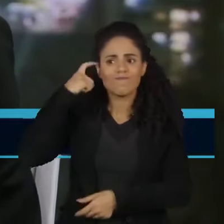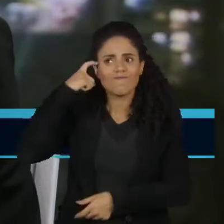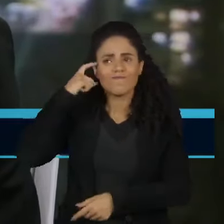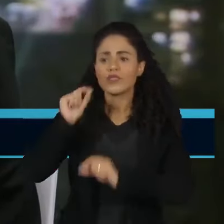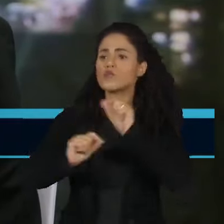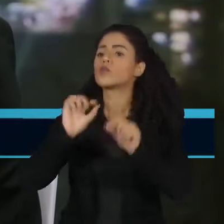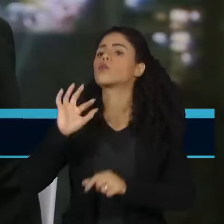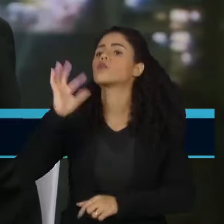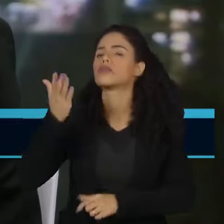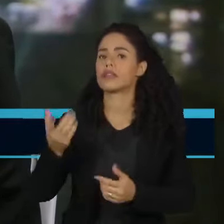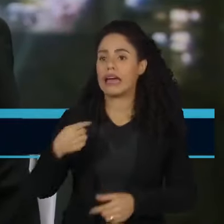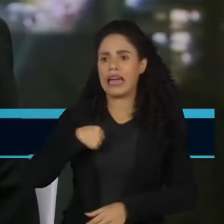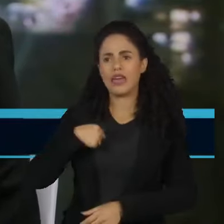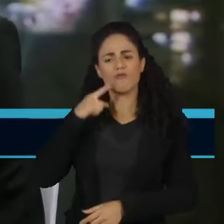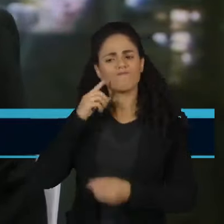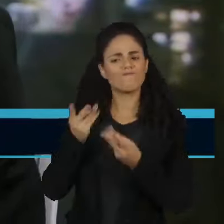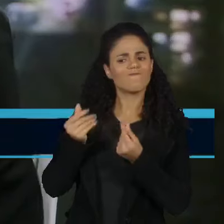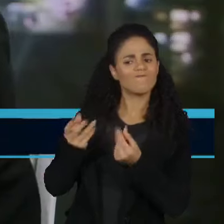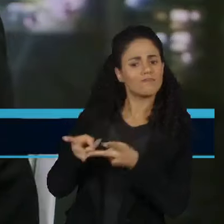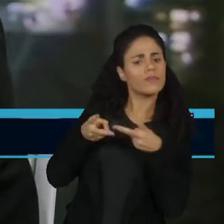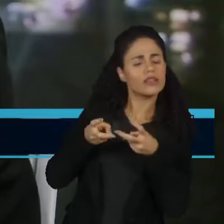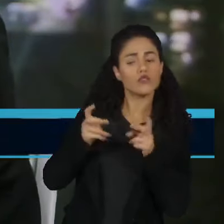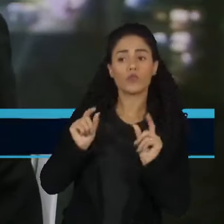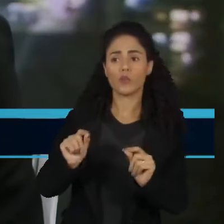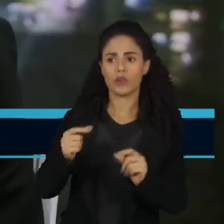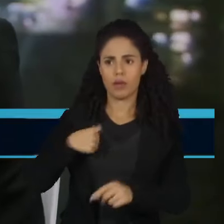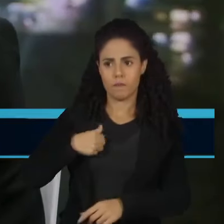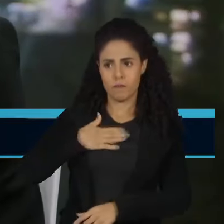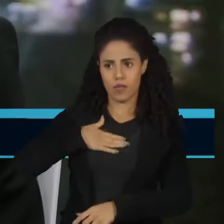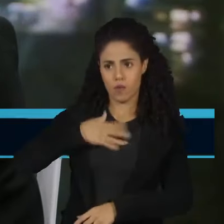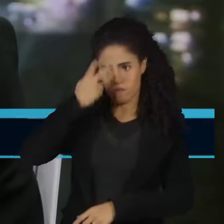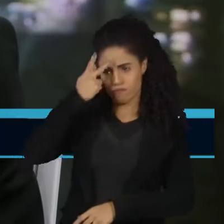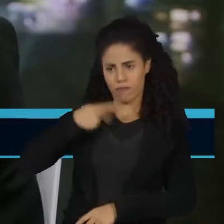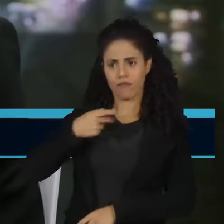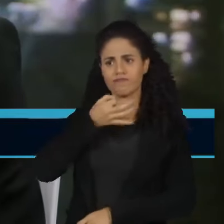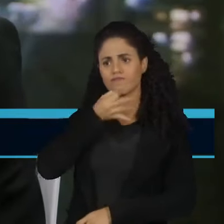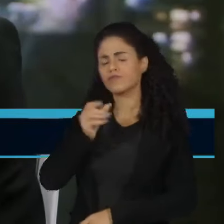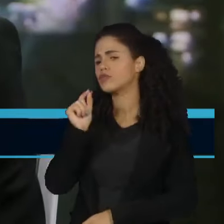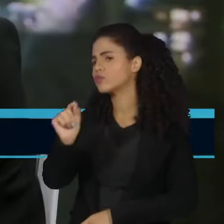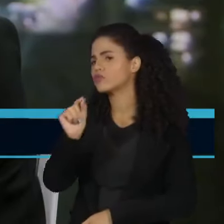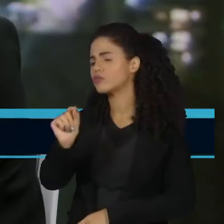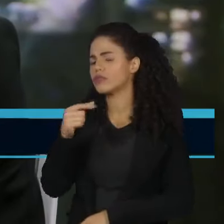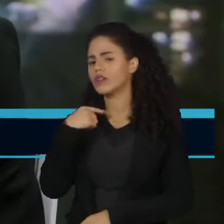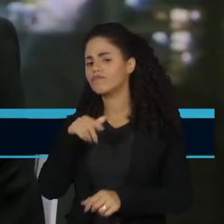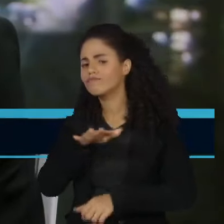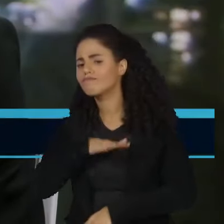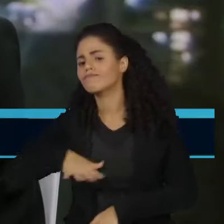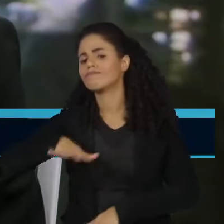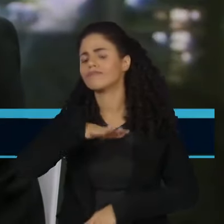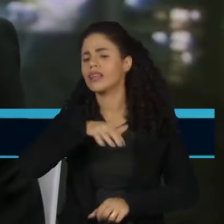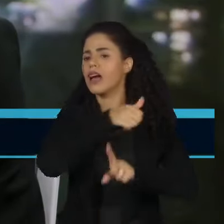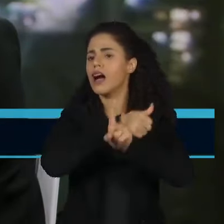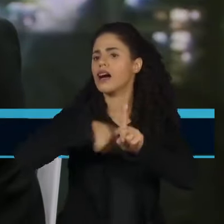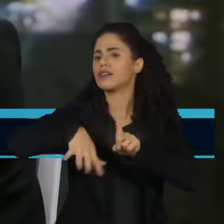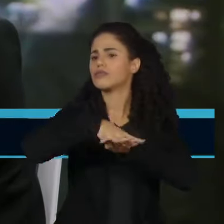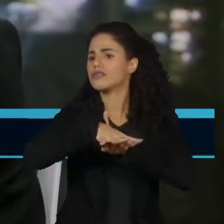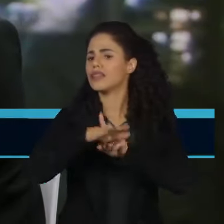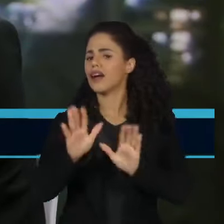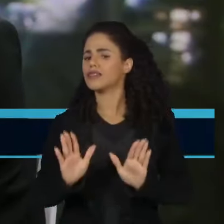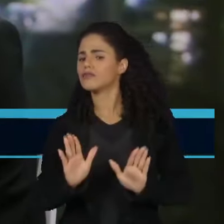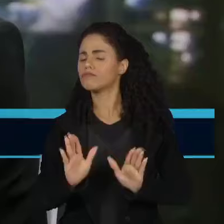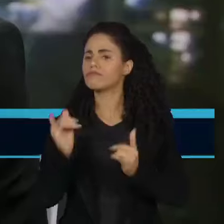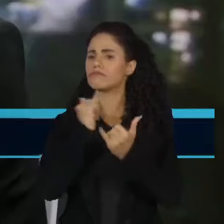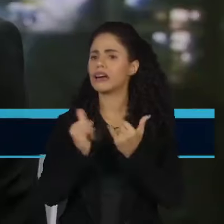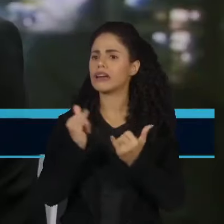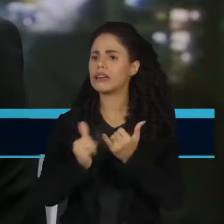acontecendo. Primeiro, eu tenho uma sensação pessoal, né? Que a sociedade sempre teve uma parcela de